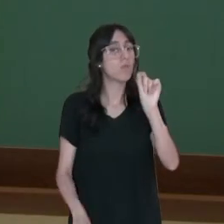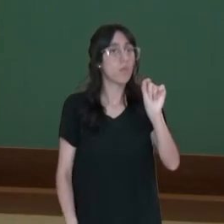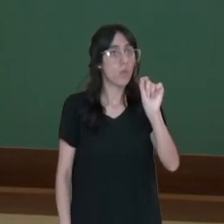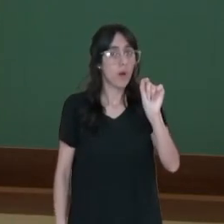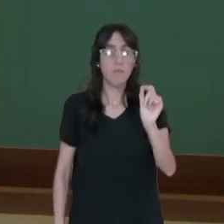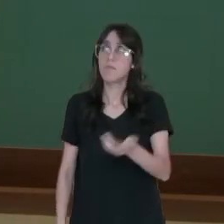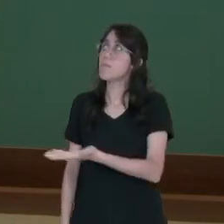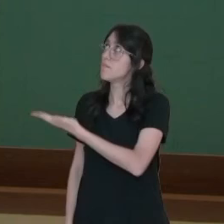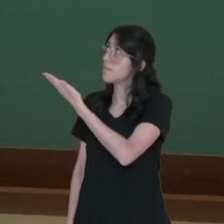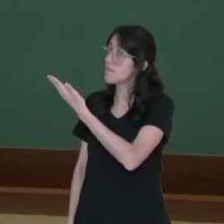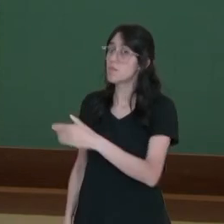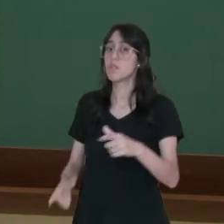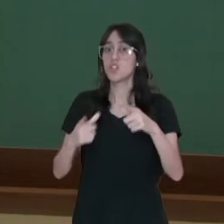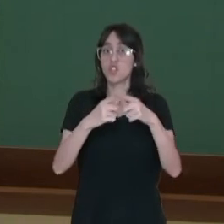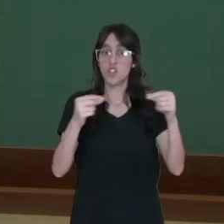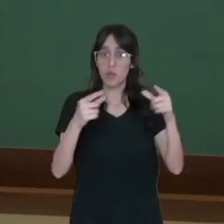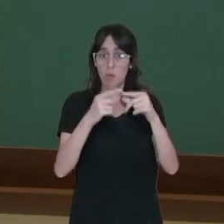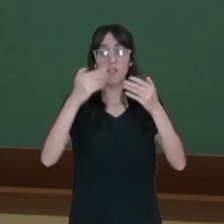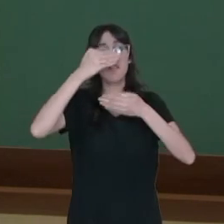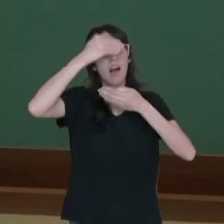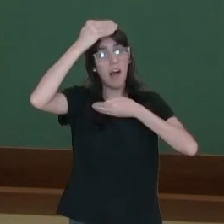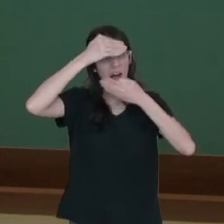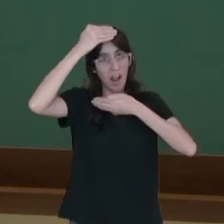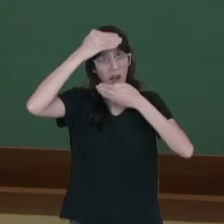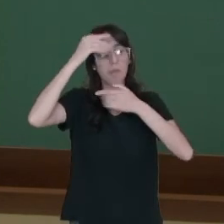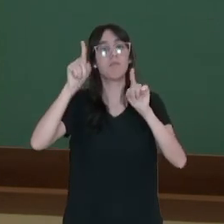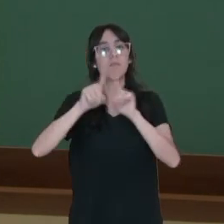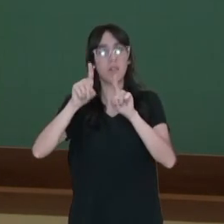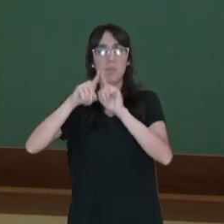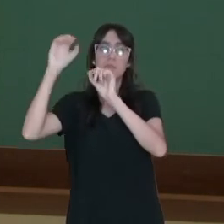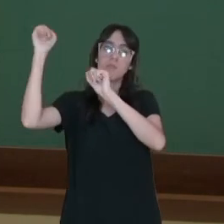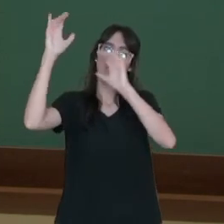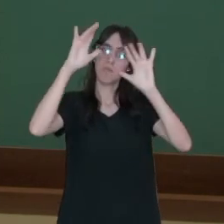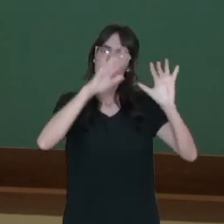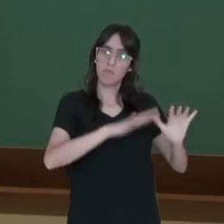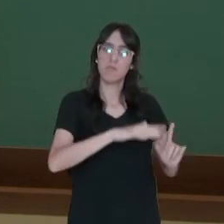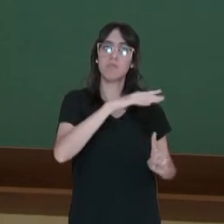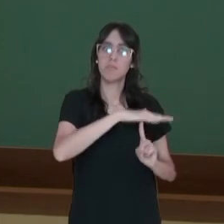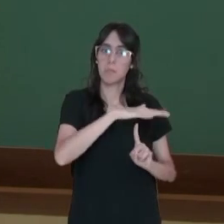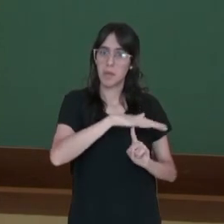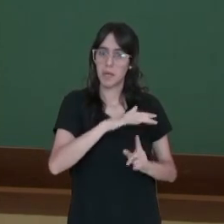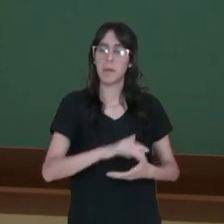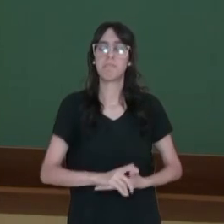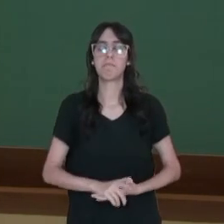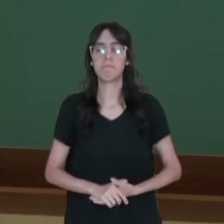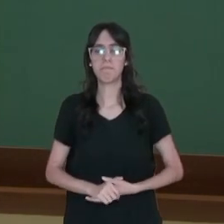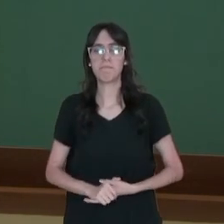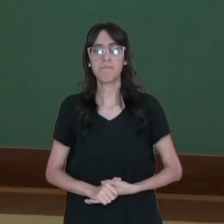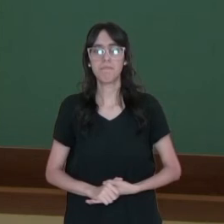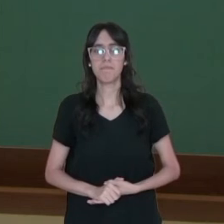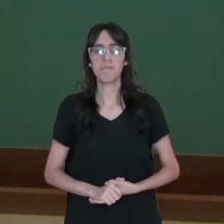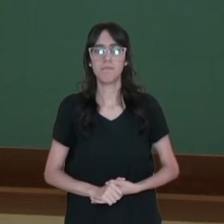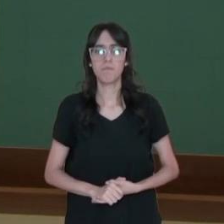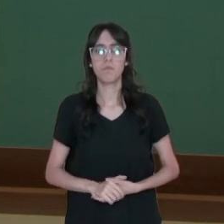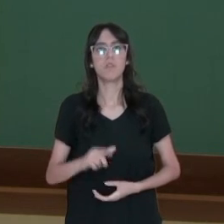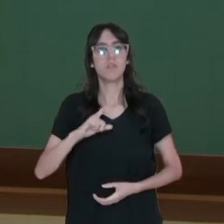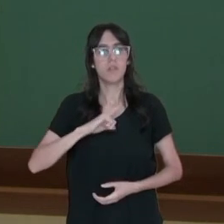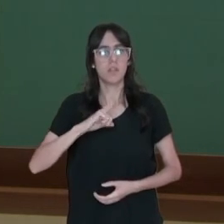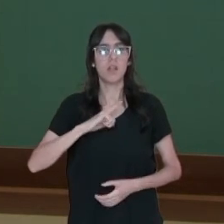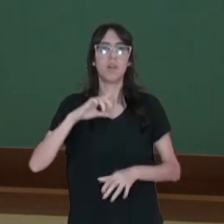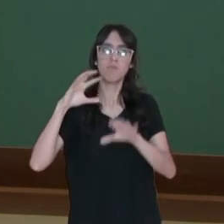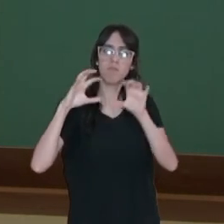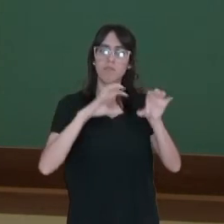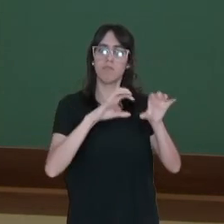japoneses e árabes formam uma importante comunidade de imigrantes no Paraná. Grande influência cultural